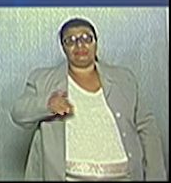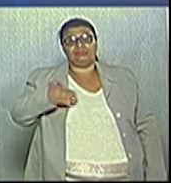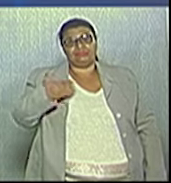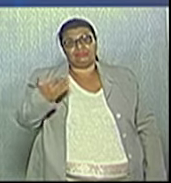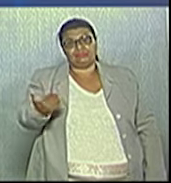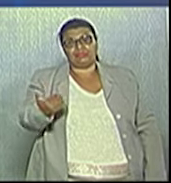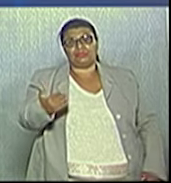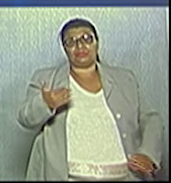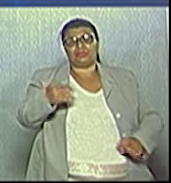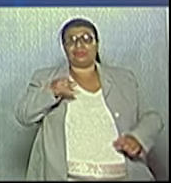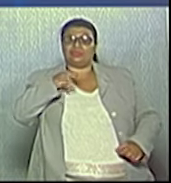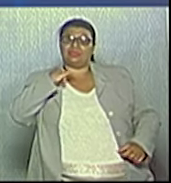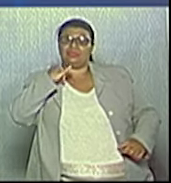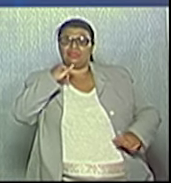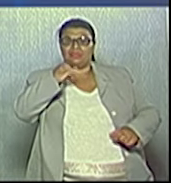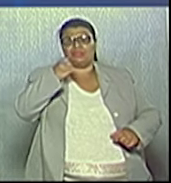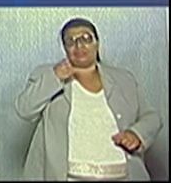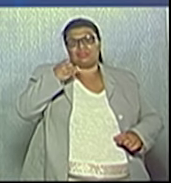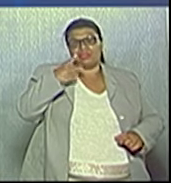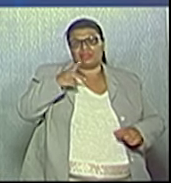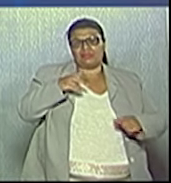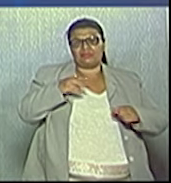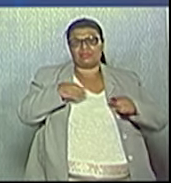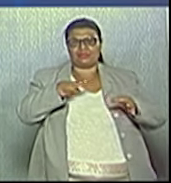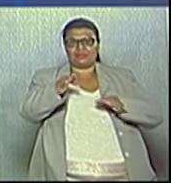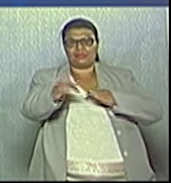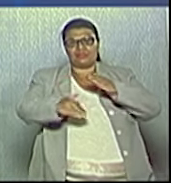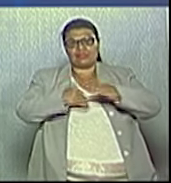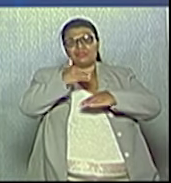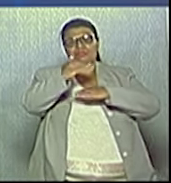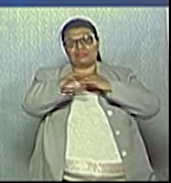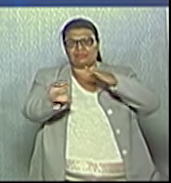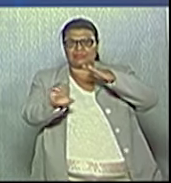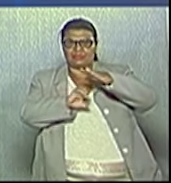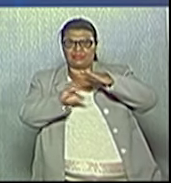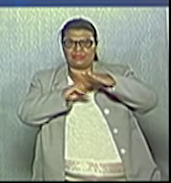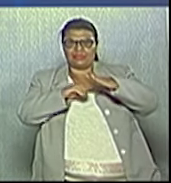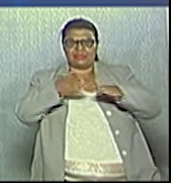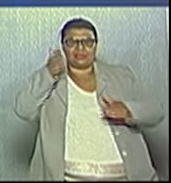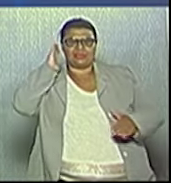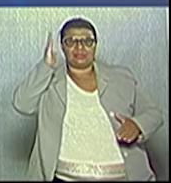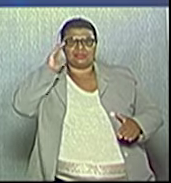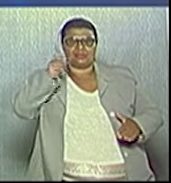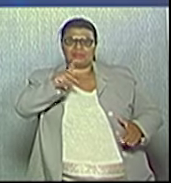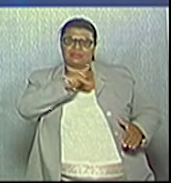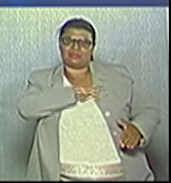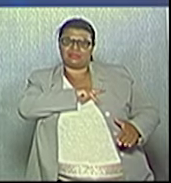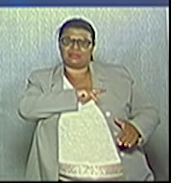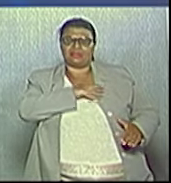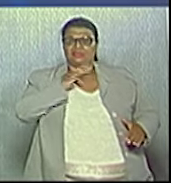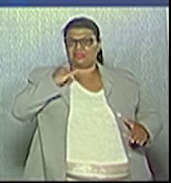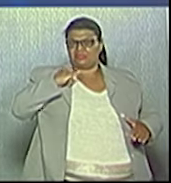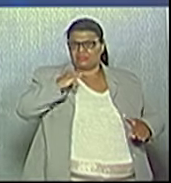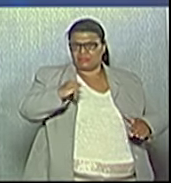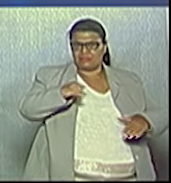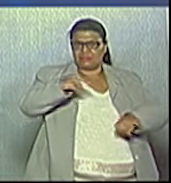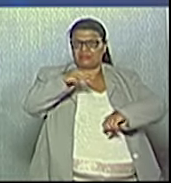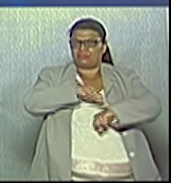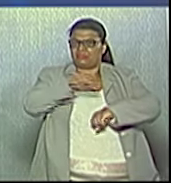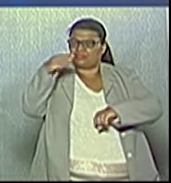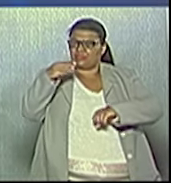defesa do meu mestrado em desenvolvimento econômico, estudei Jacareí, São José, Talbaté e Pinda. E essa foi a minha dissertação de mestrado.